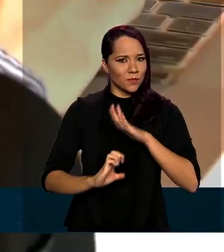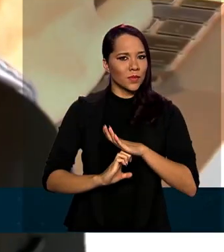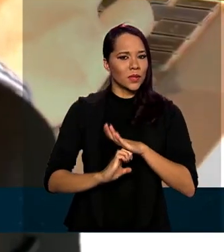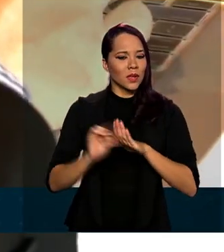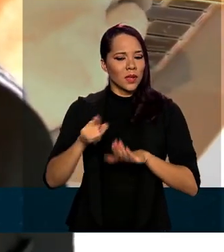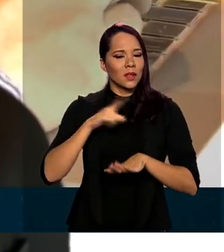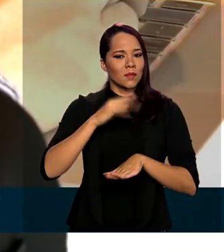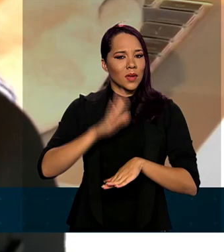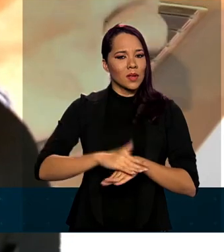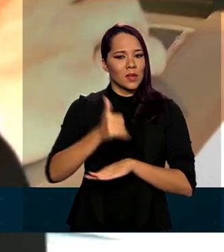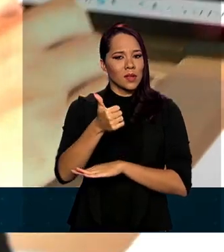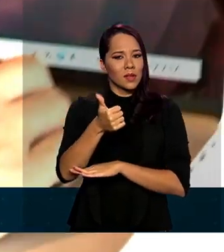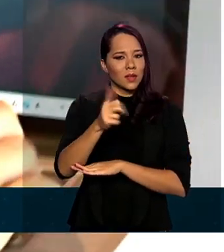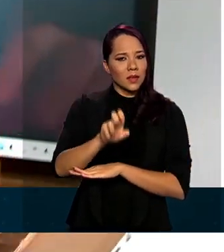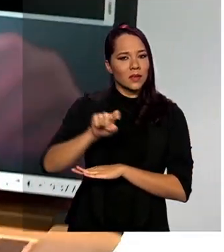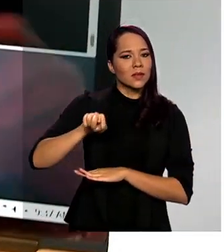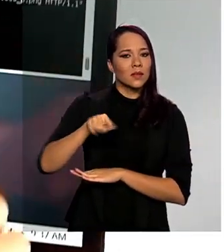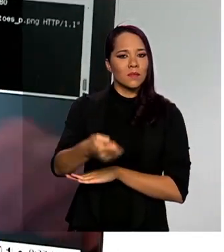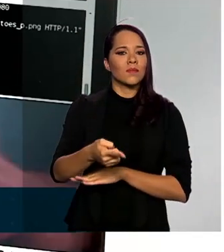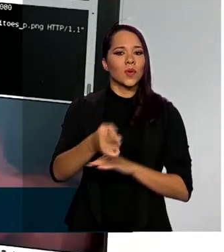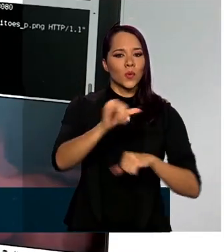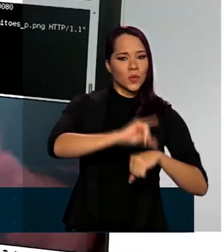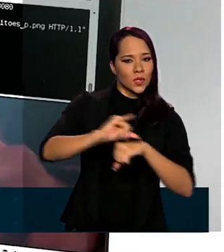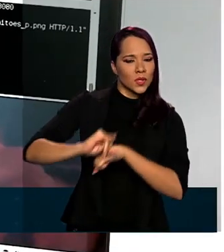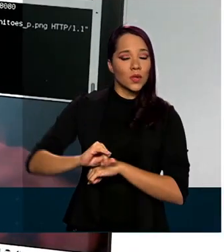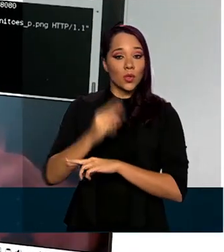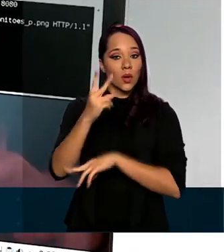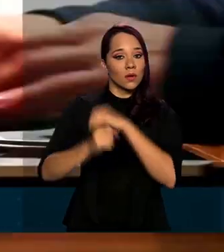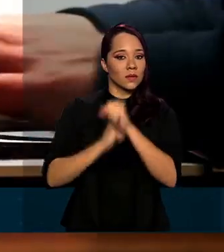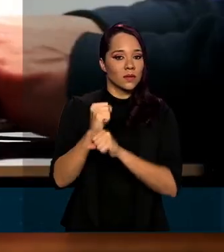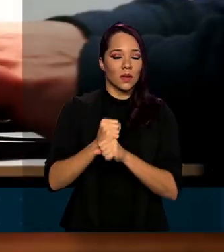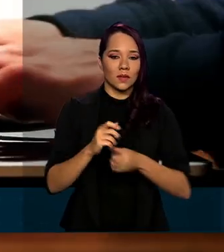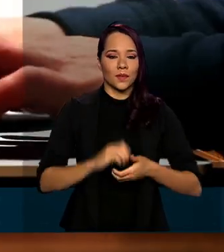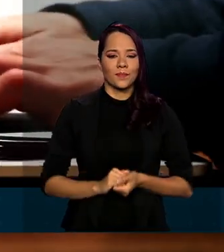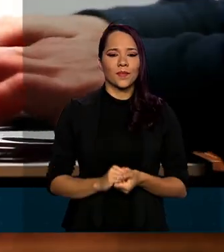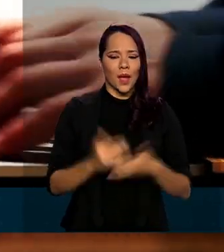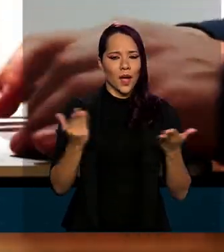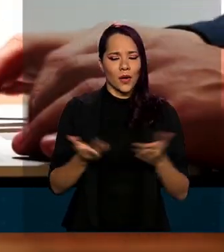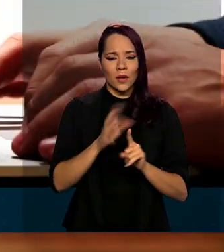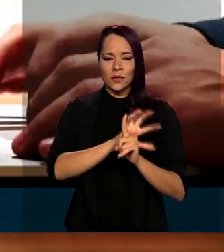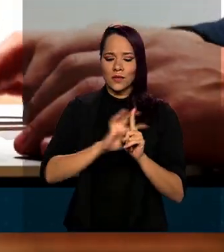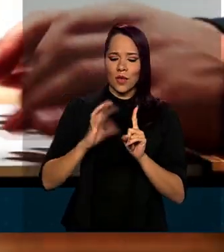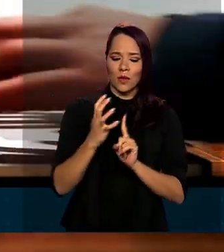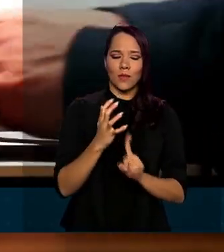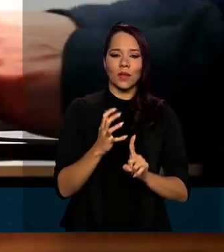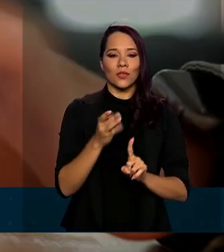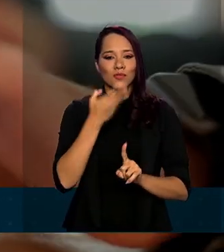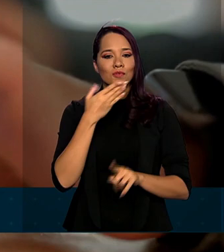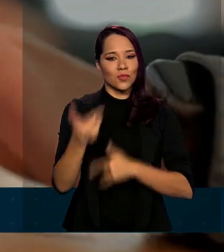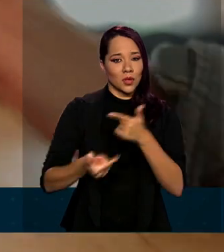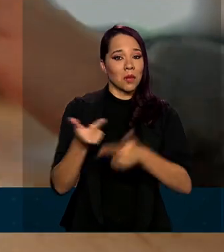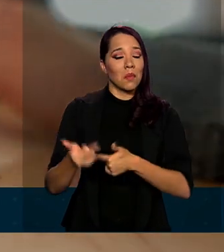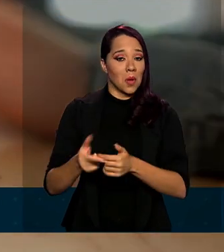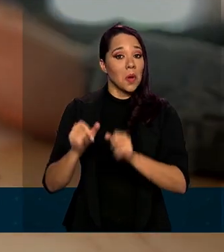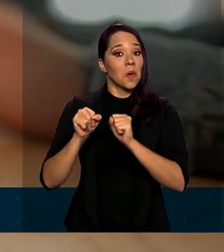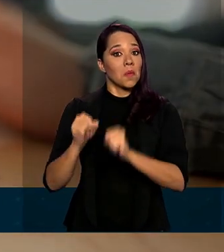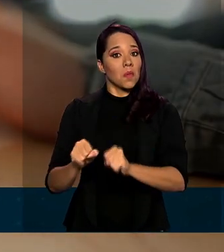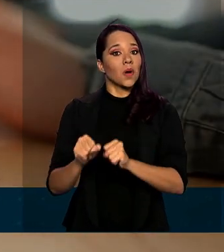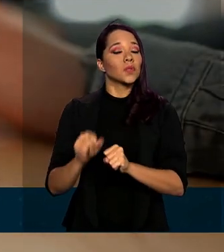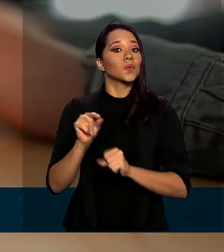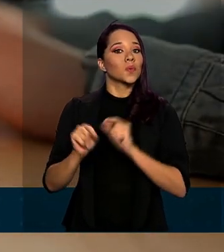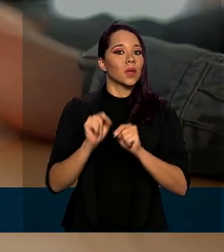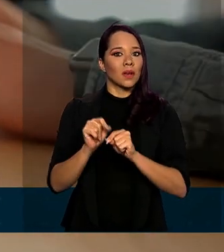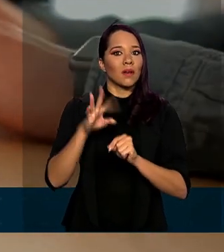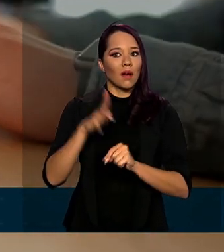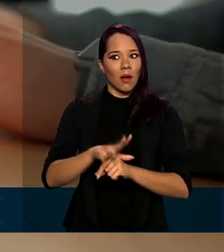15 mil unidades em dois anos. Nesse momento de isolamento social, esse tipo de empresa pode ser a grande